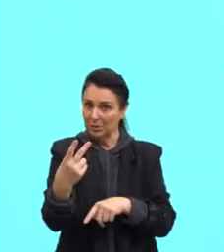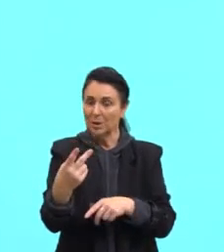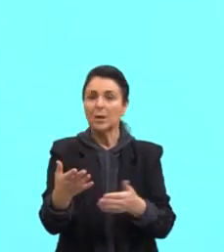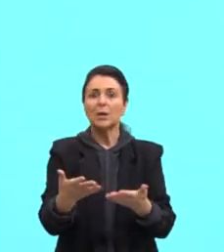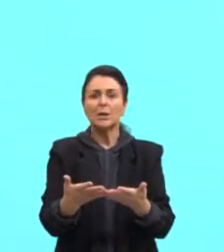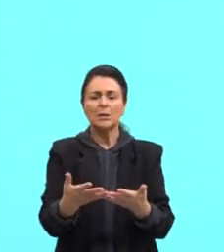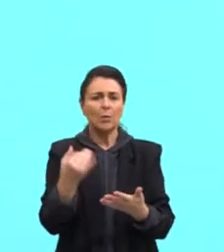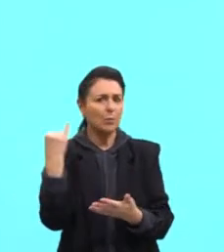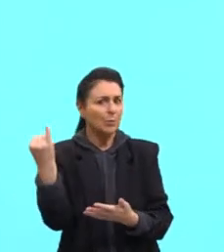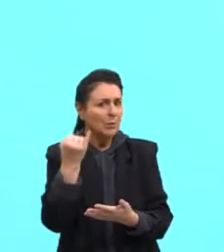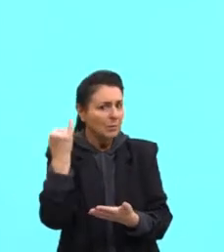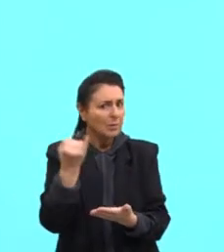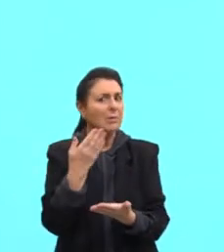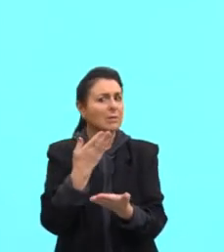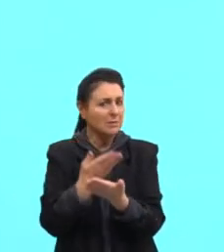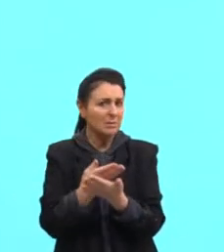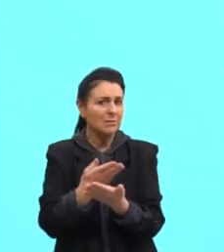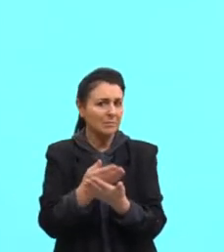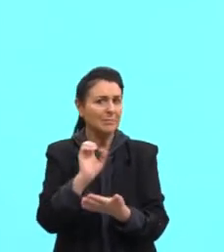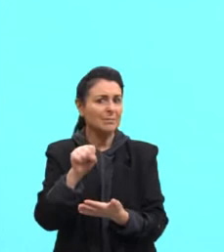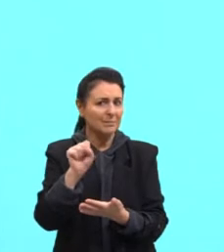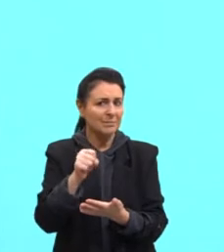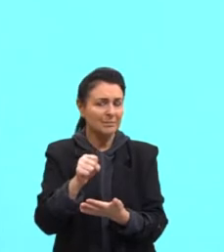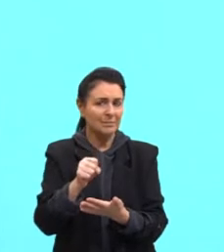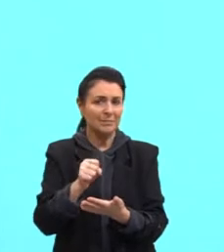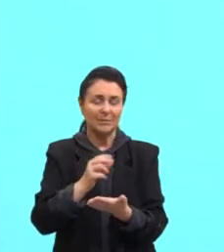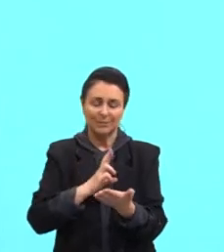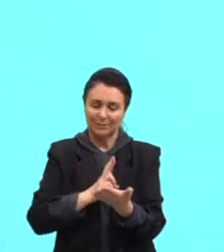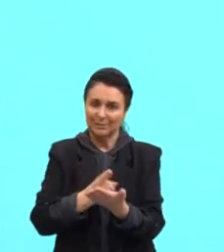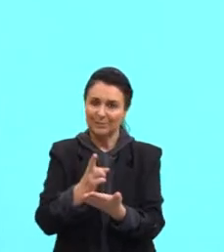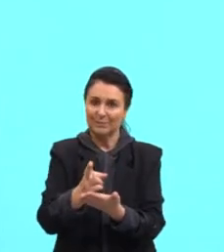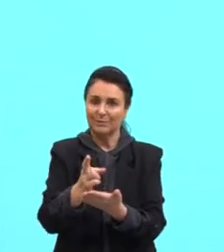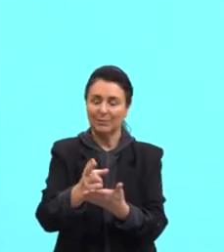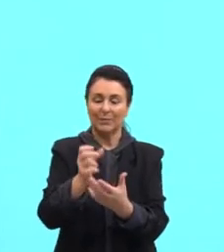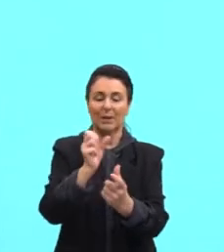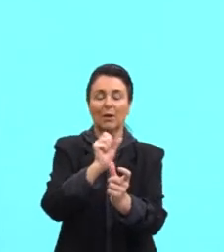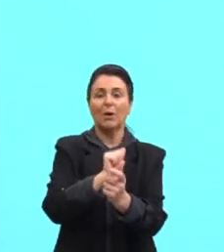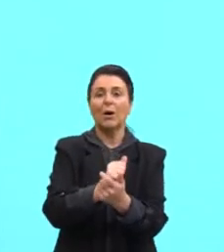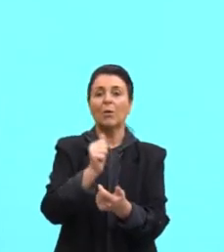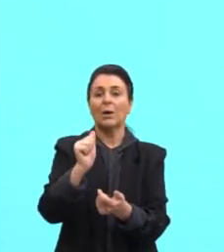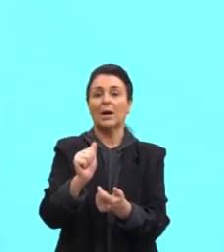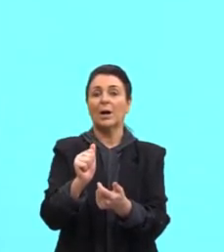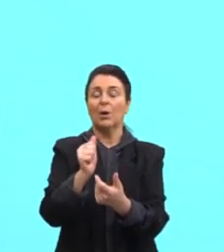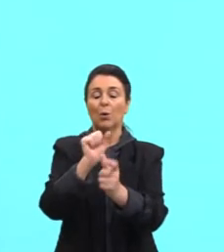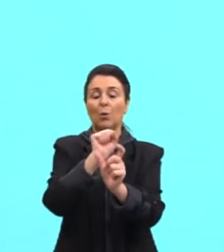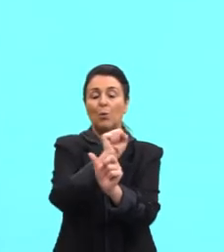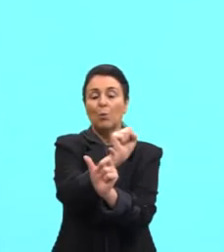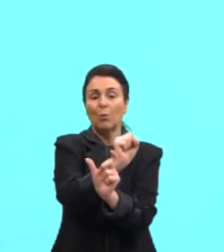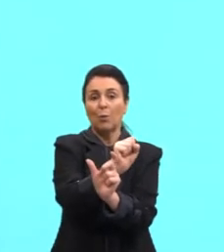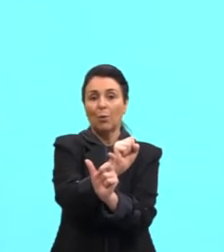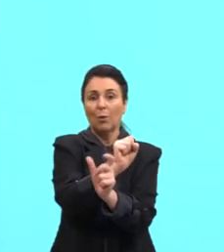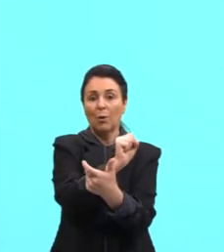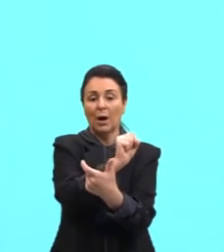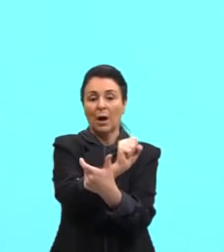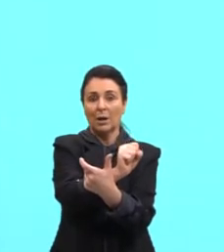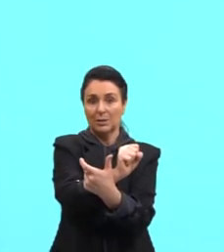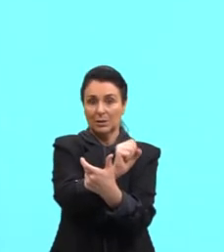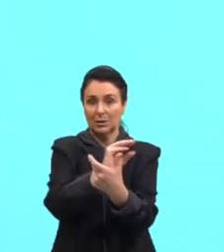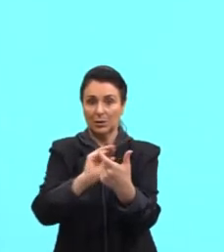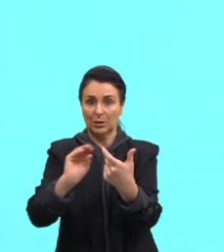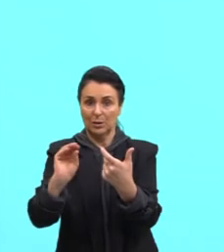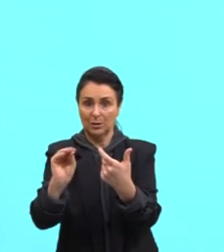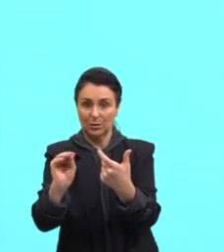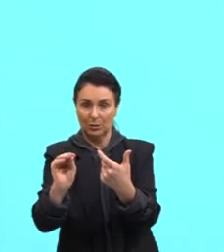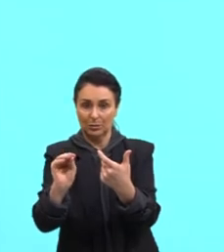muito importantes a serem estudados. Certo? Vamos adiante. Então, o artigo T-H-E, T-H-E,